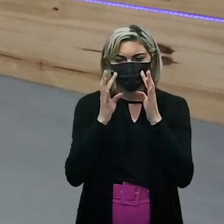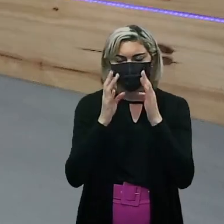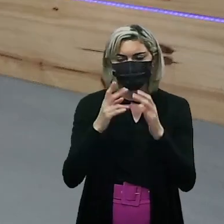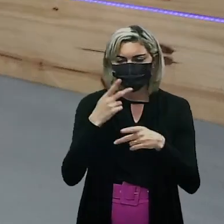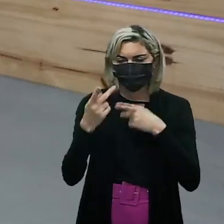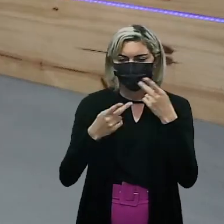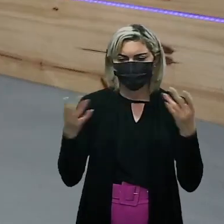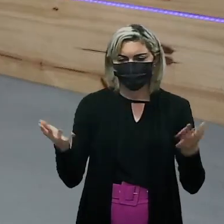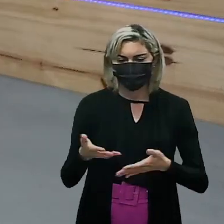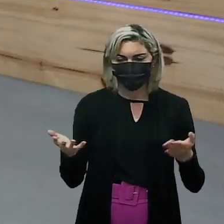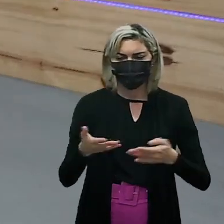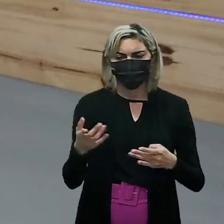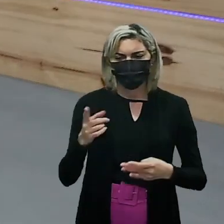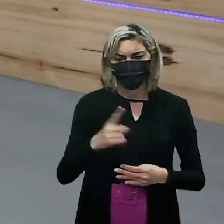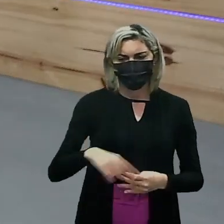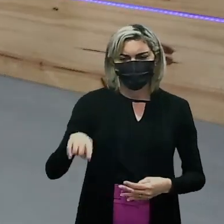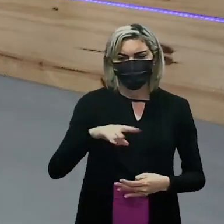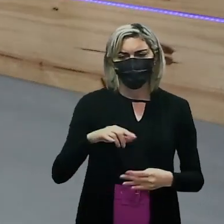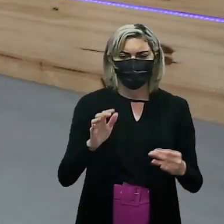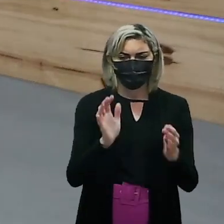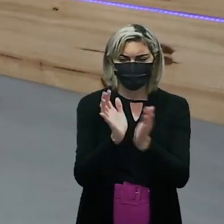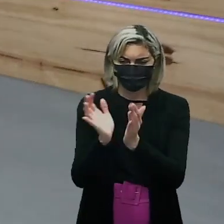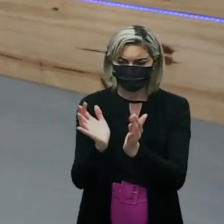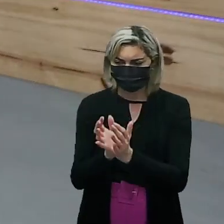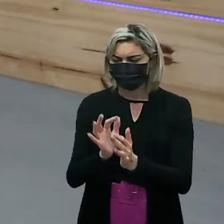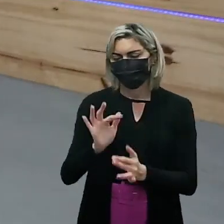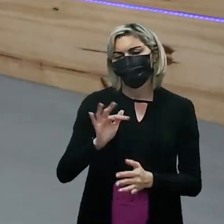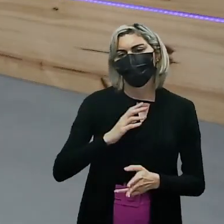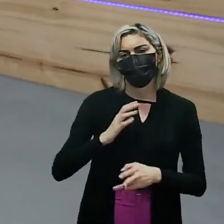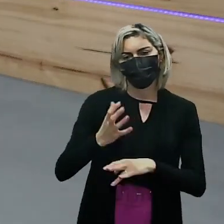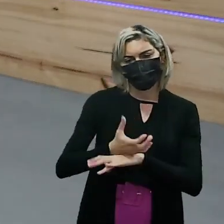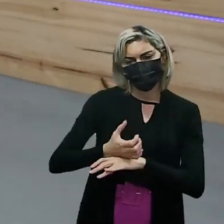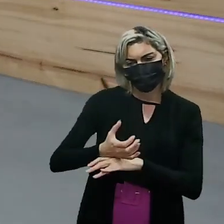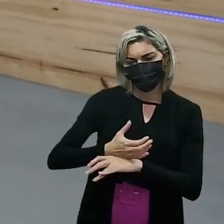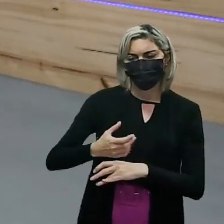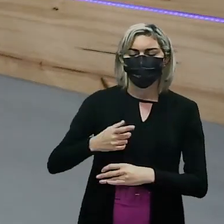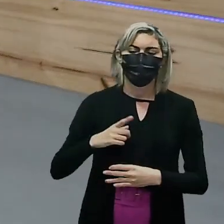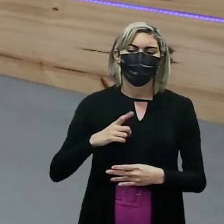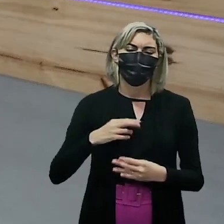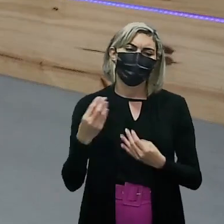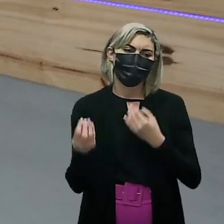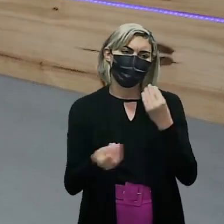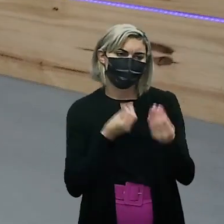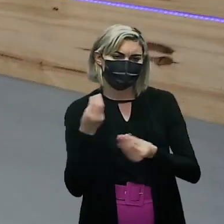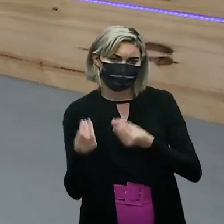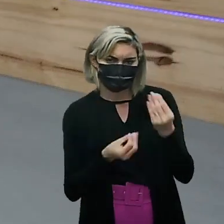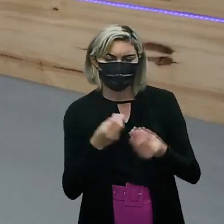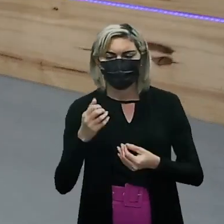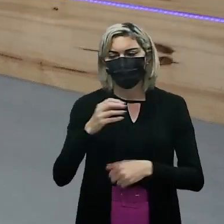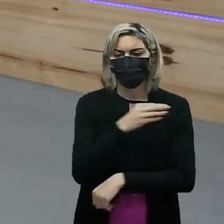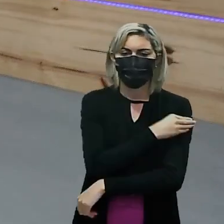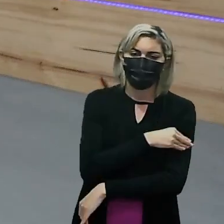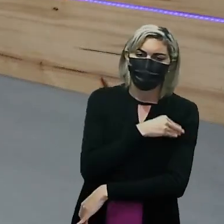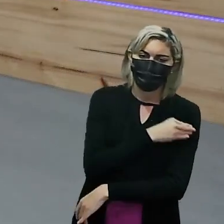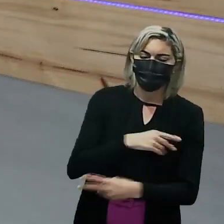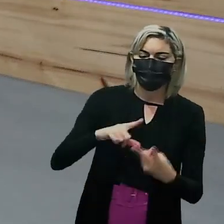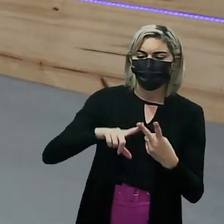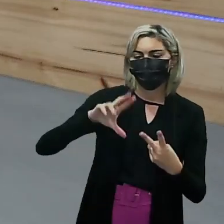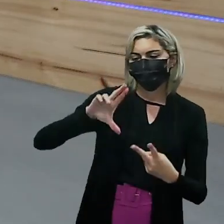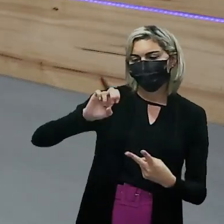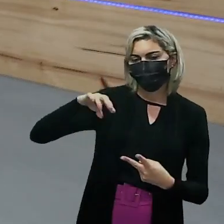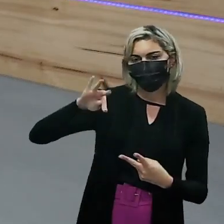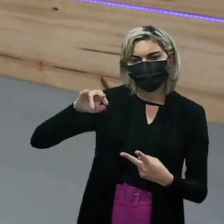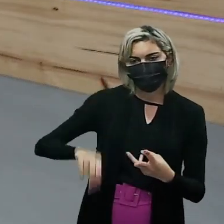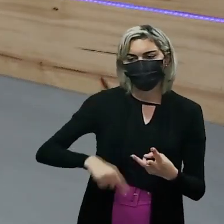falamos hoje sobre alguns grupos funcionais oxigenados como os álcoois cetonas